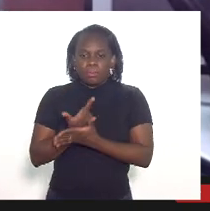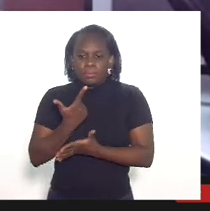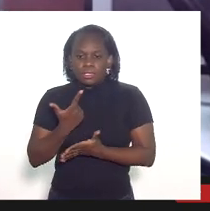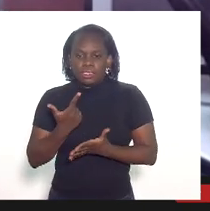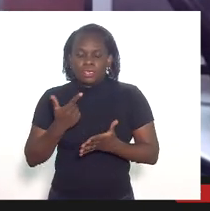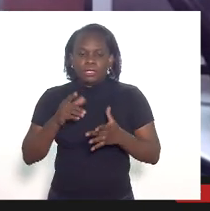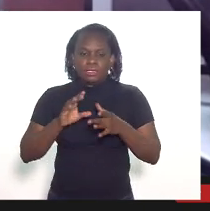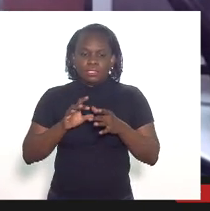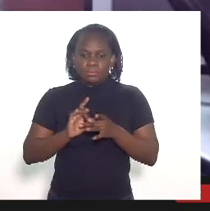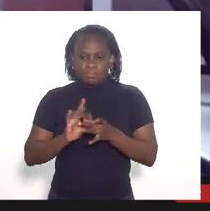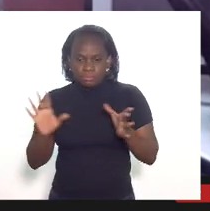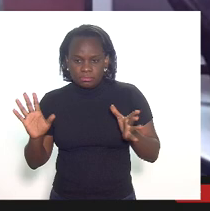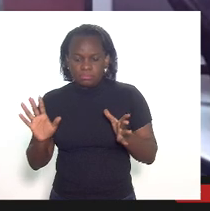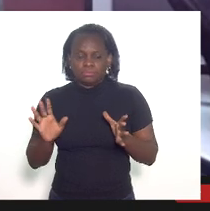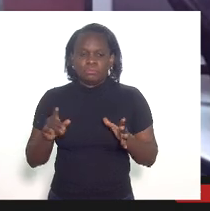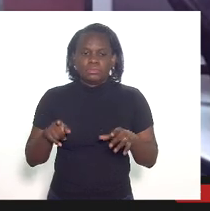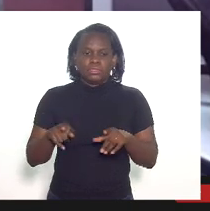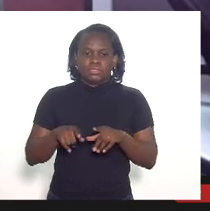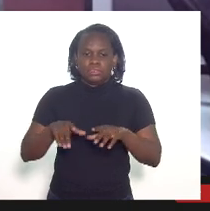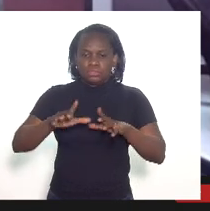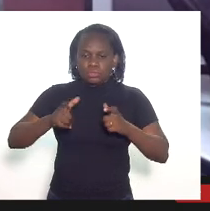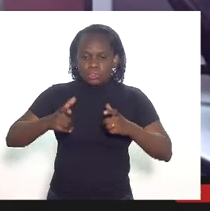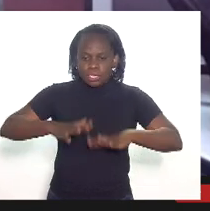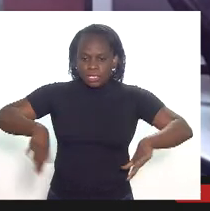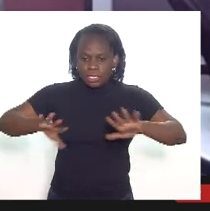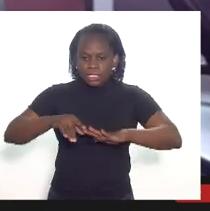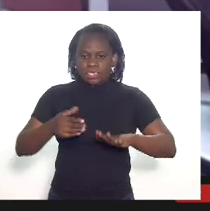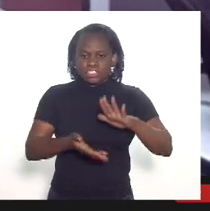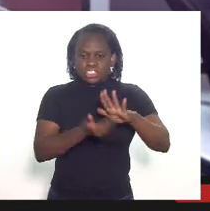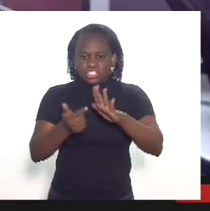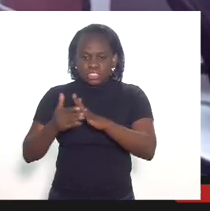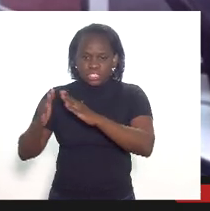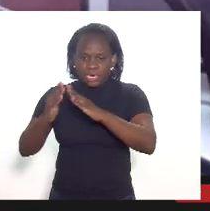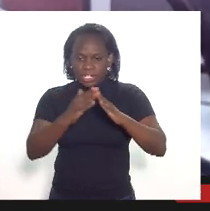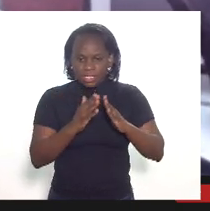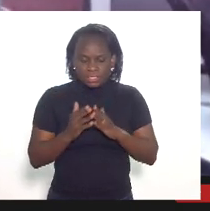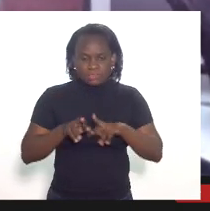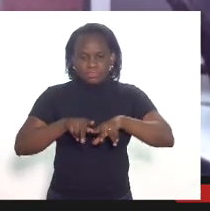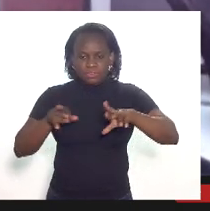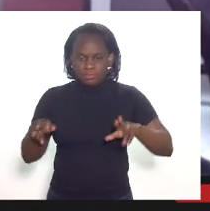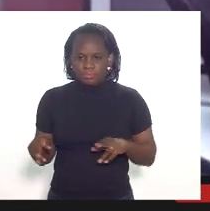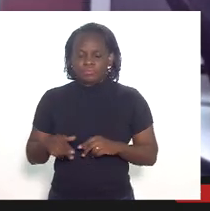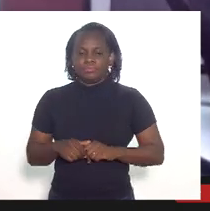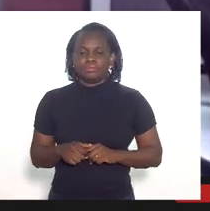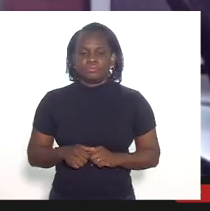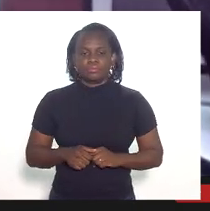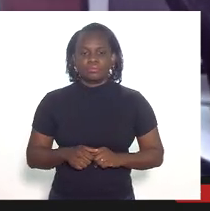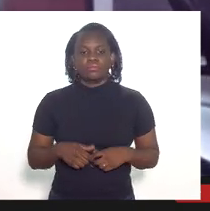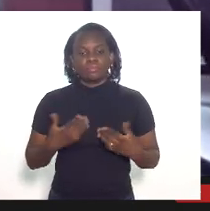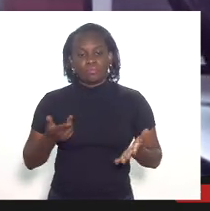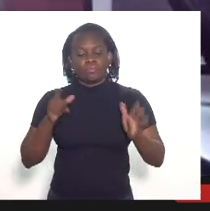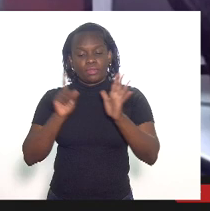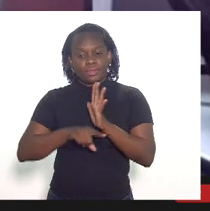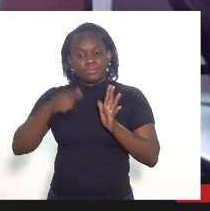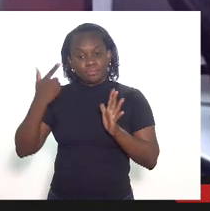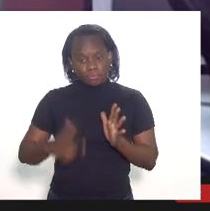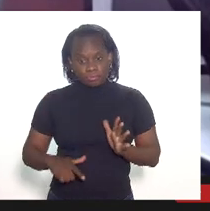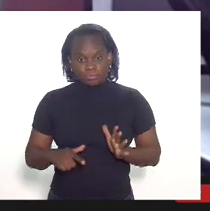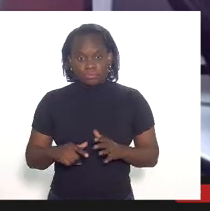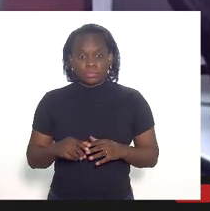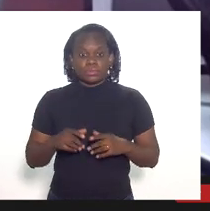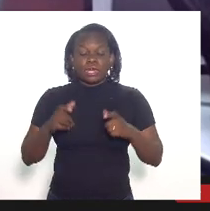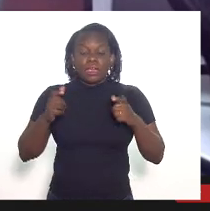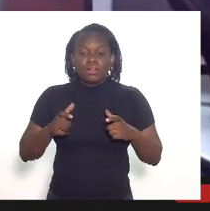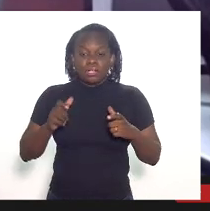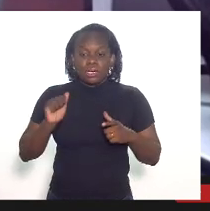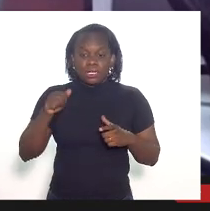de permissões servidões desapropriação de imóveis e assemelhados minha pergunta mais uma vez onde